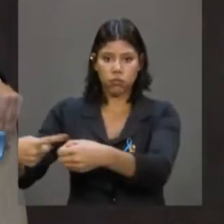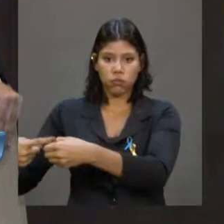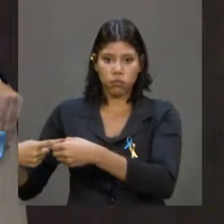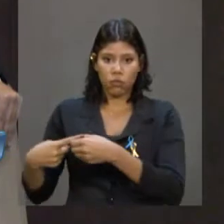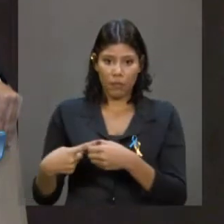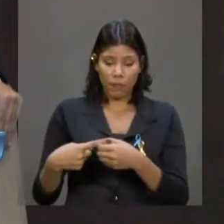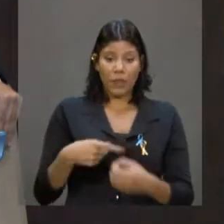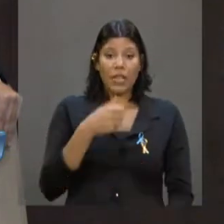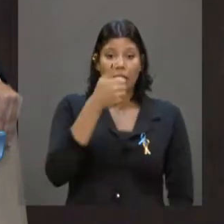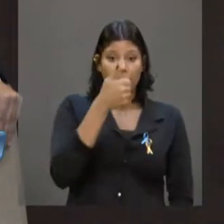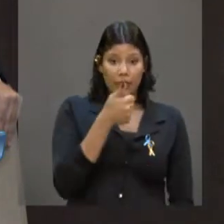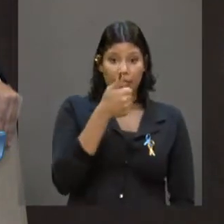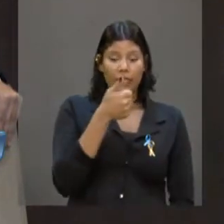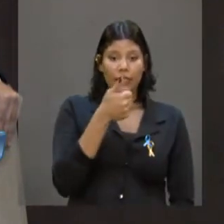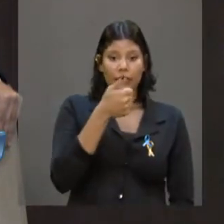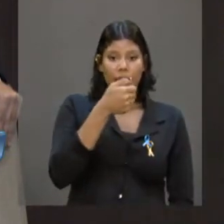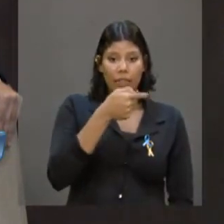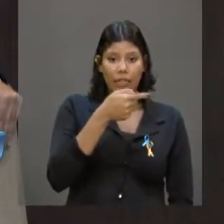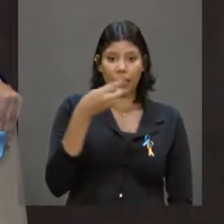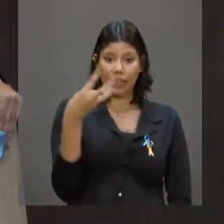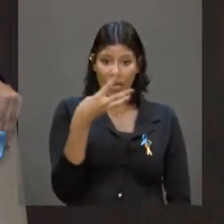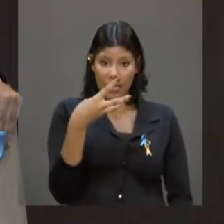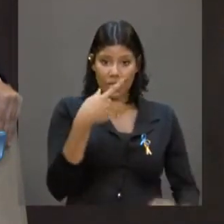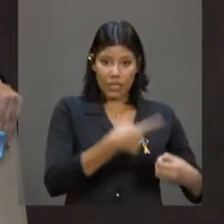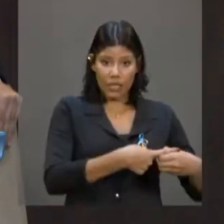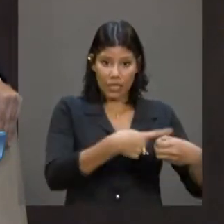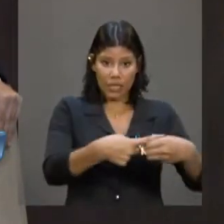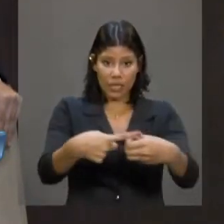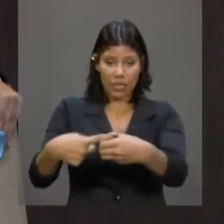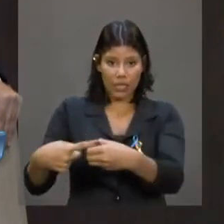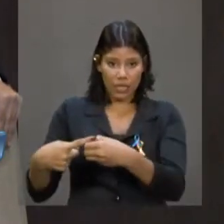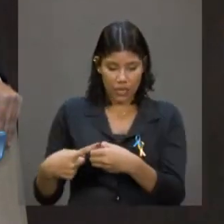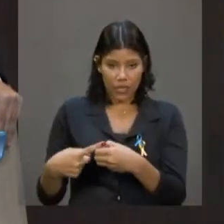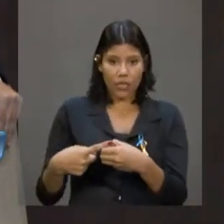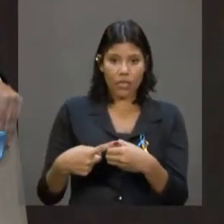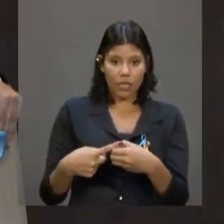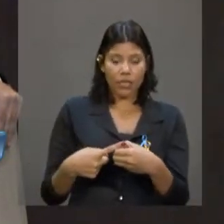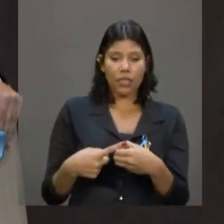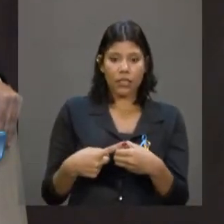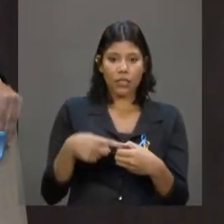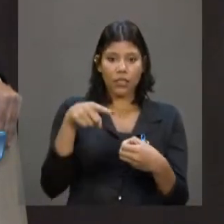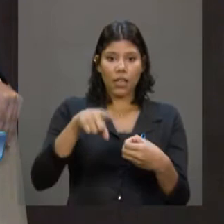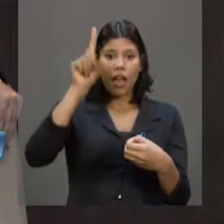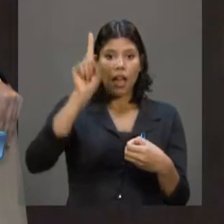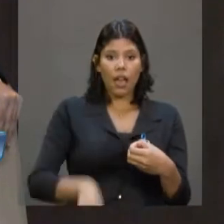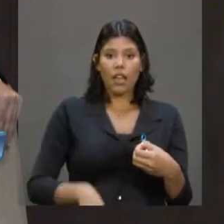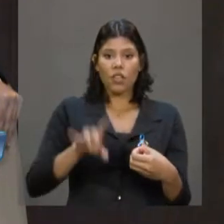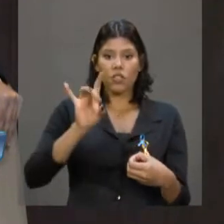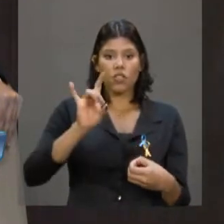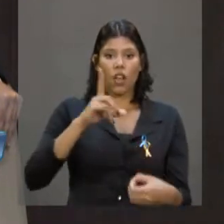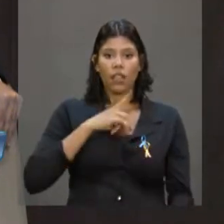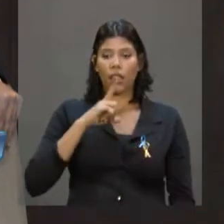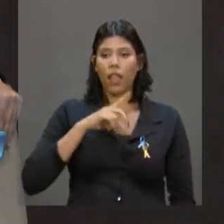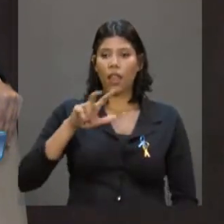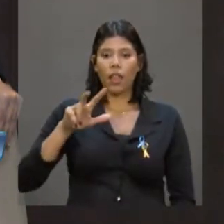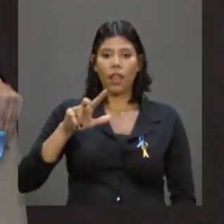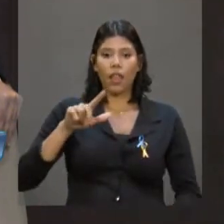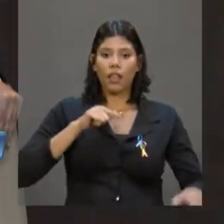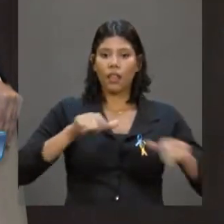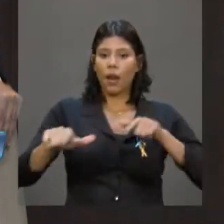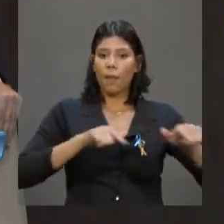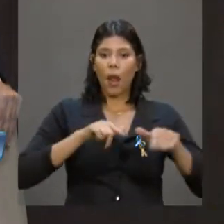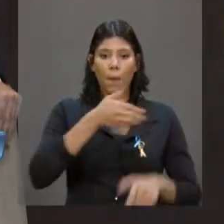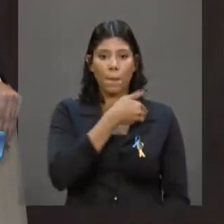173 municípios, a renda pública é praticamente a renda total daquele município. Não há praticamente